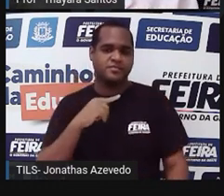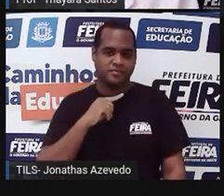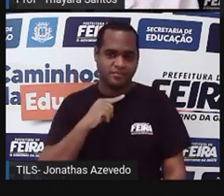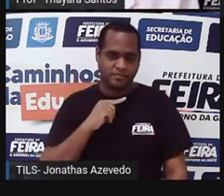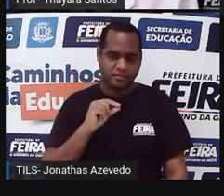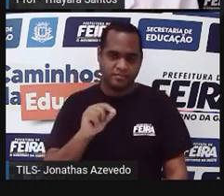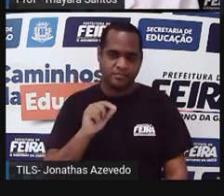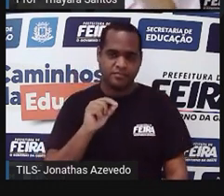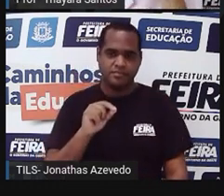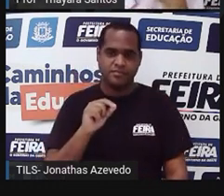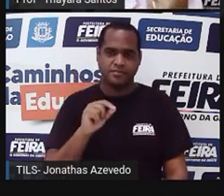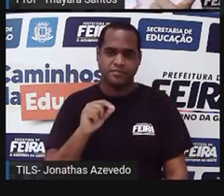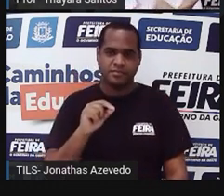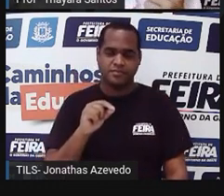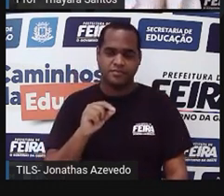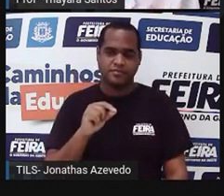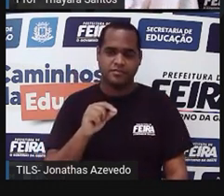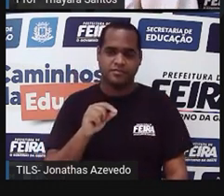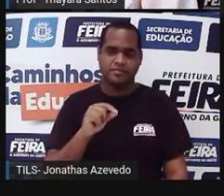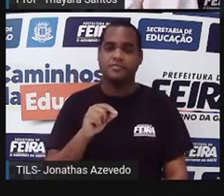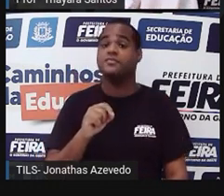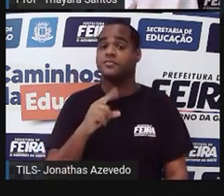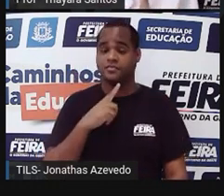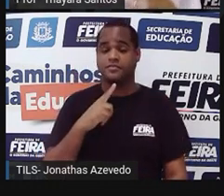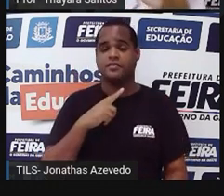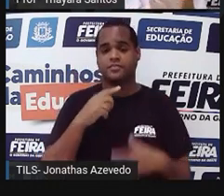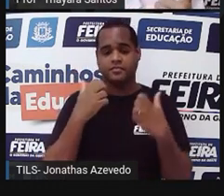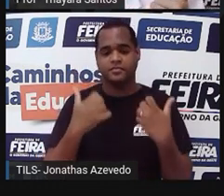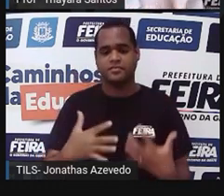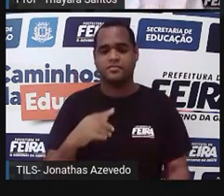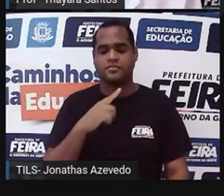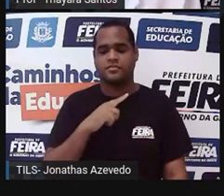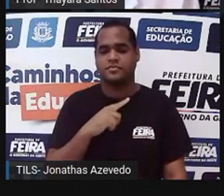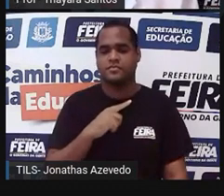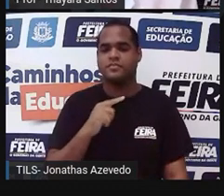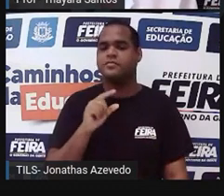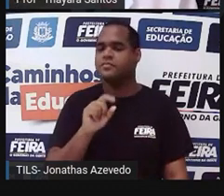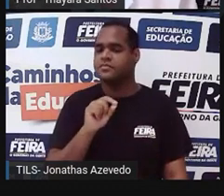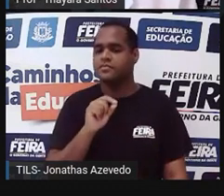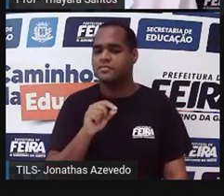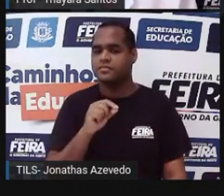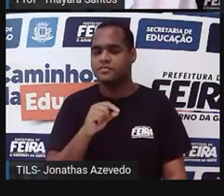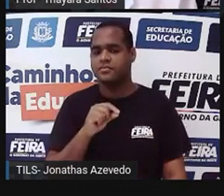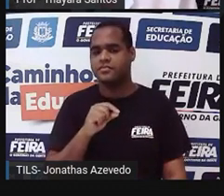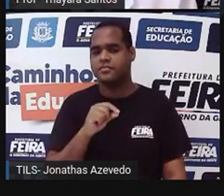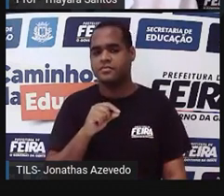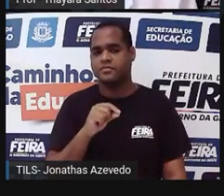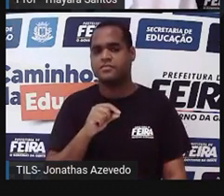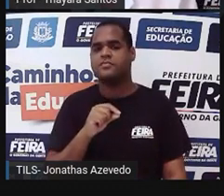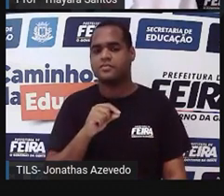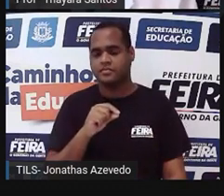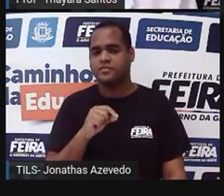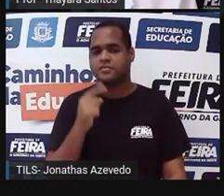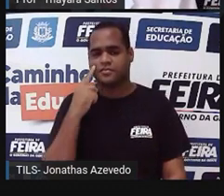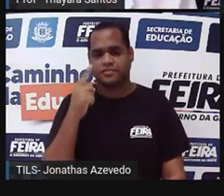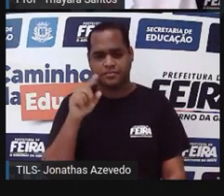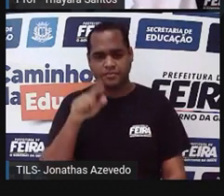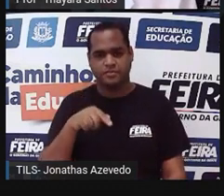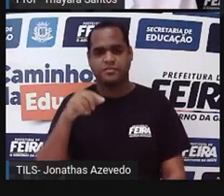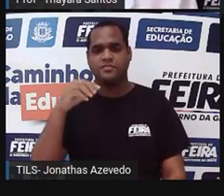aparece na época da reprodução, e a maior parte da vida ela está na fase do gametófito. E aqui, no caso das